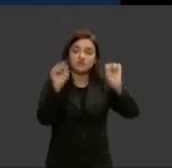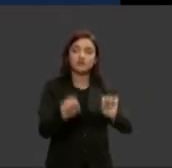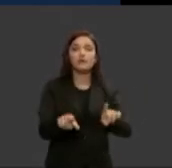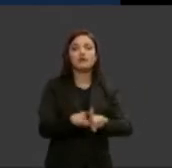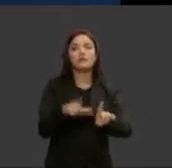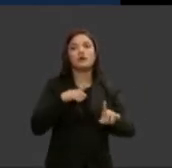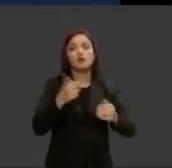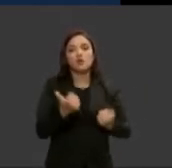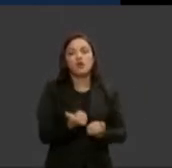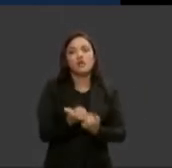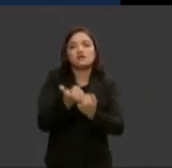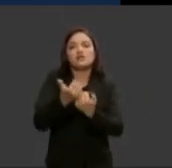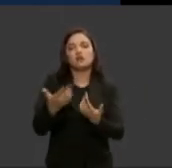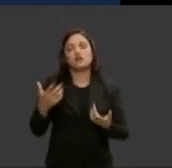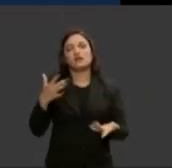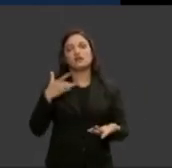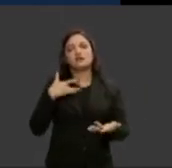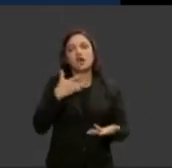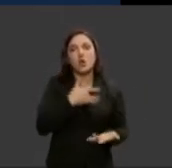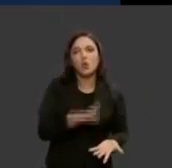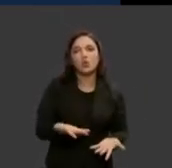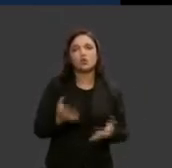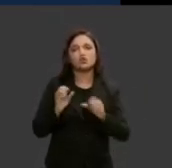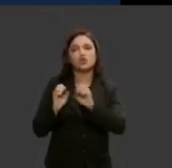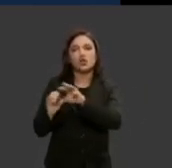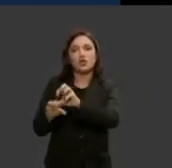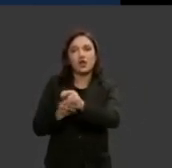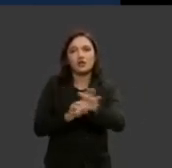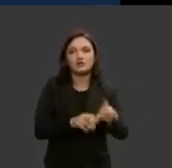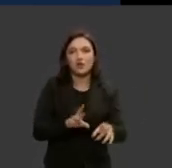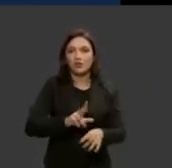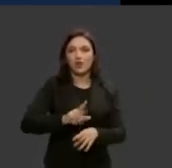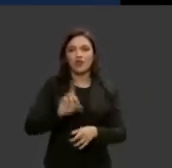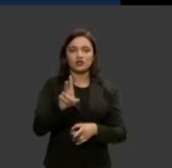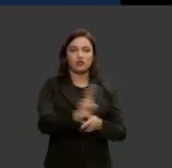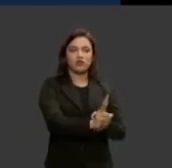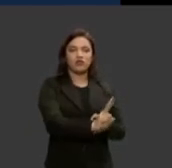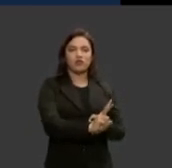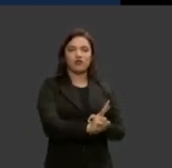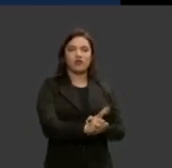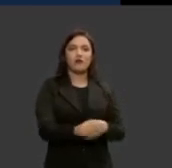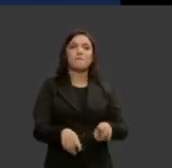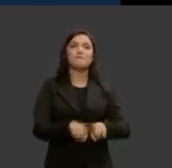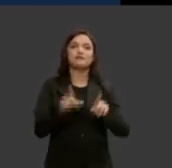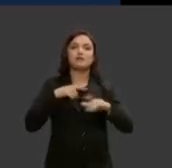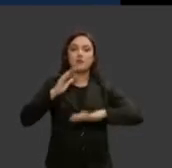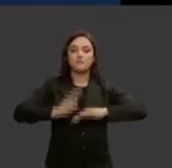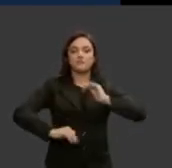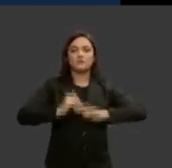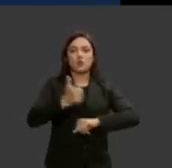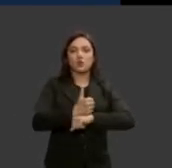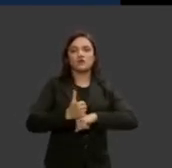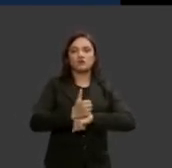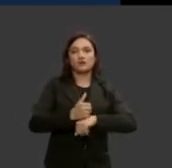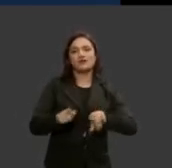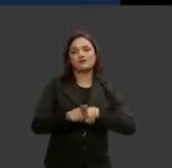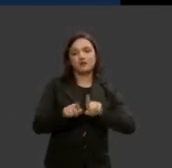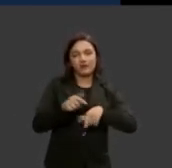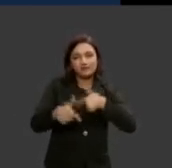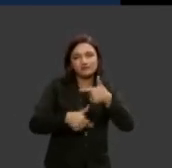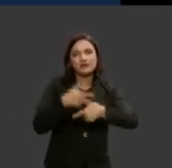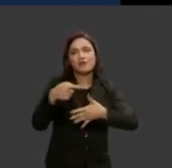assistências a saúde educação assistência social e temos profissionais que atuam nessas áreas